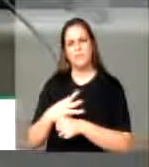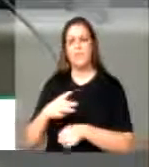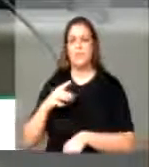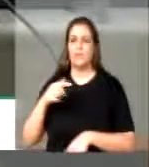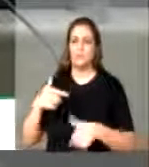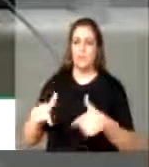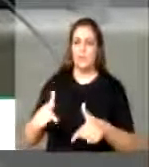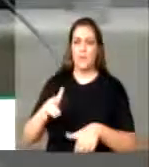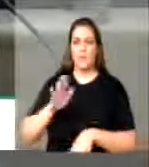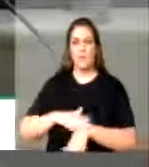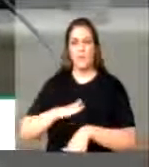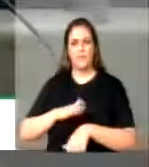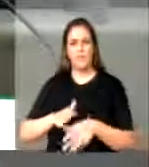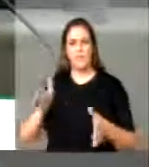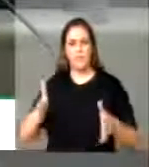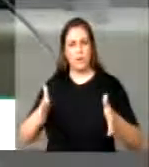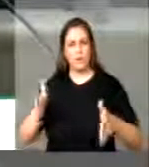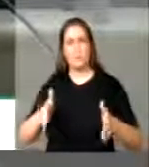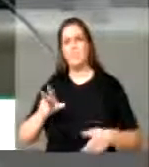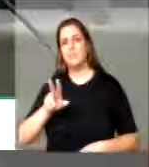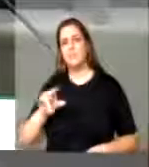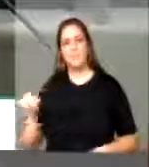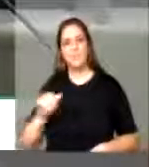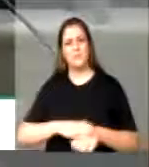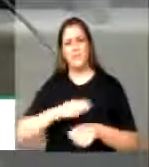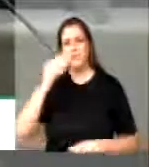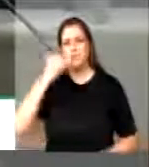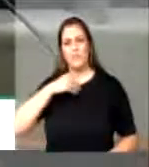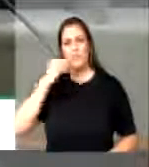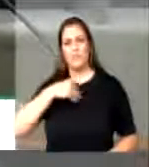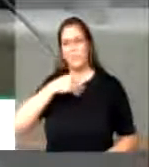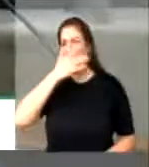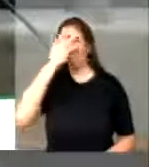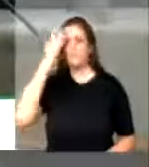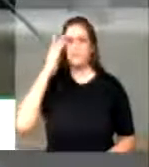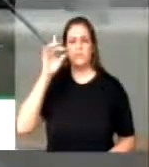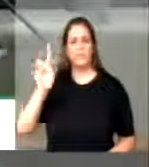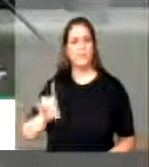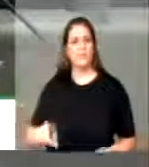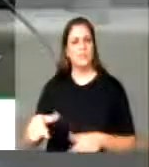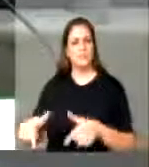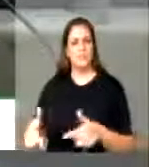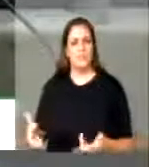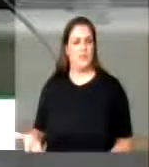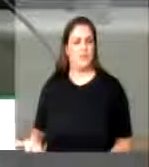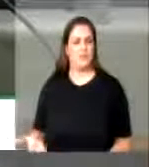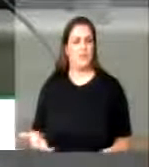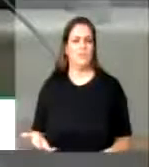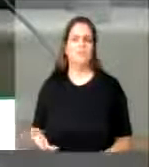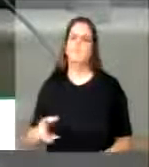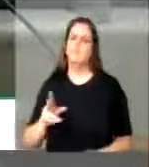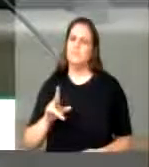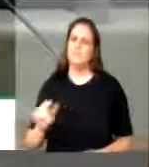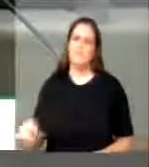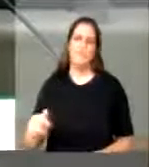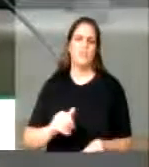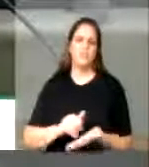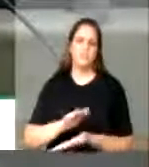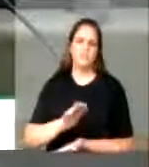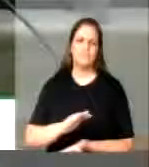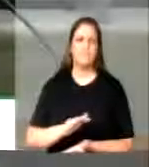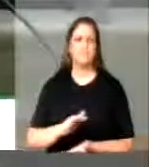que vai fragilizar mais ainda o trabalhador brasileiro, aumentando o desemprego, o